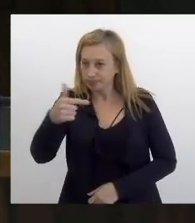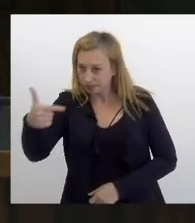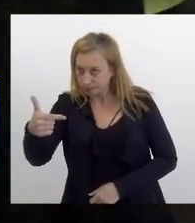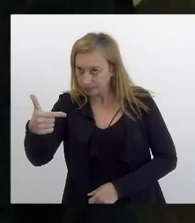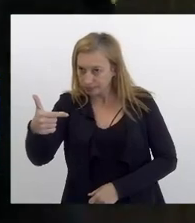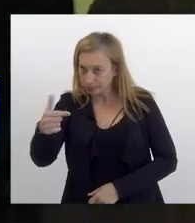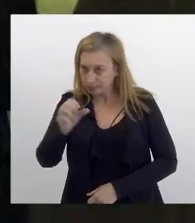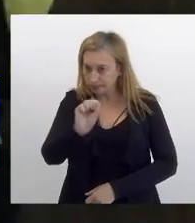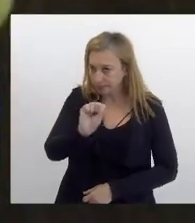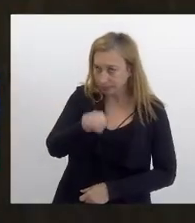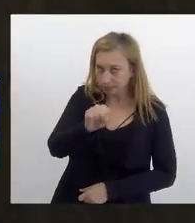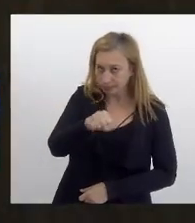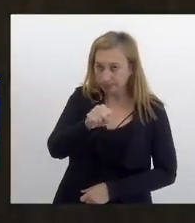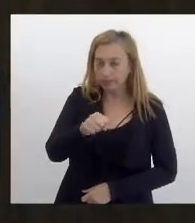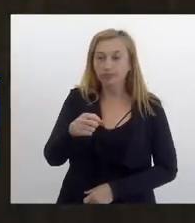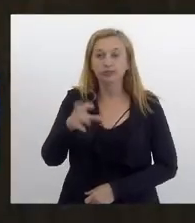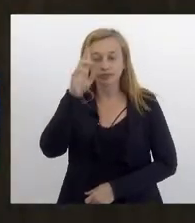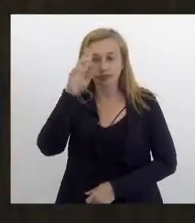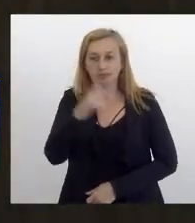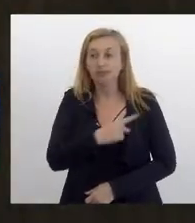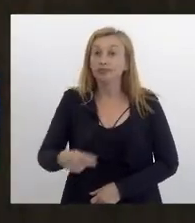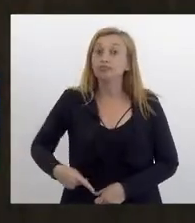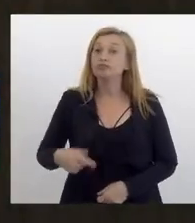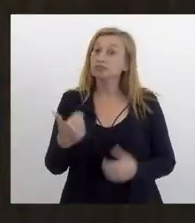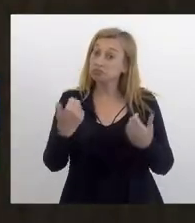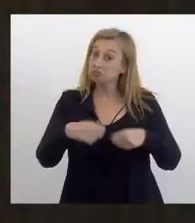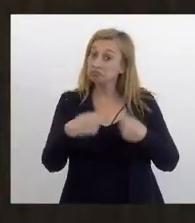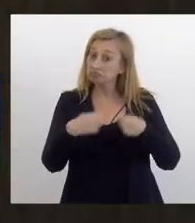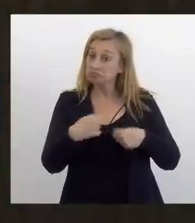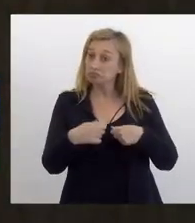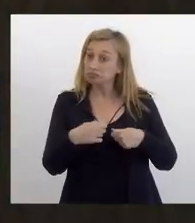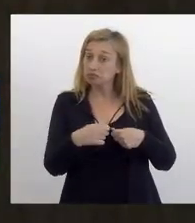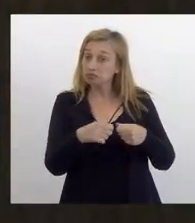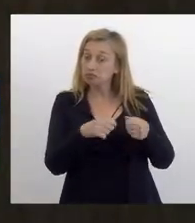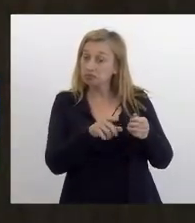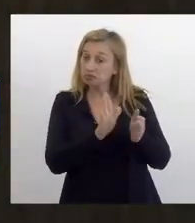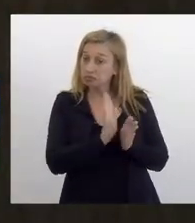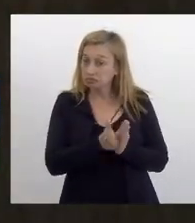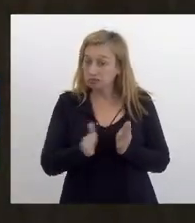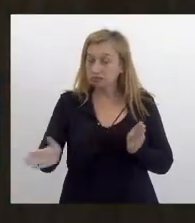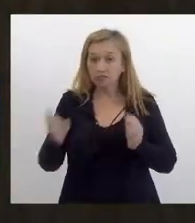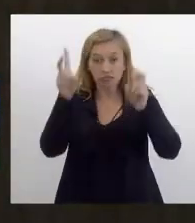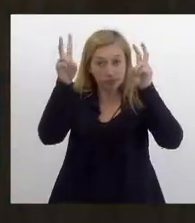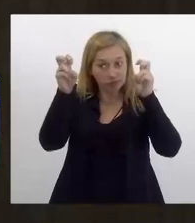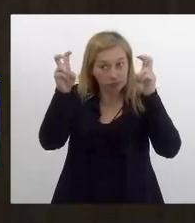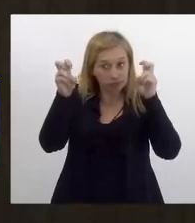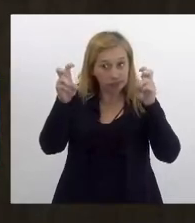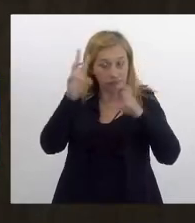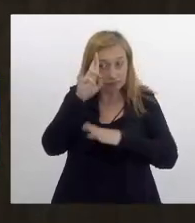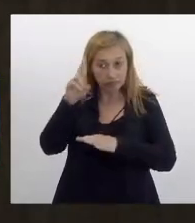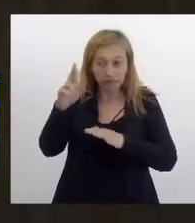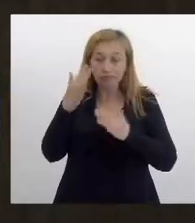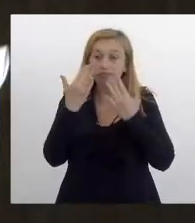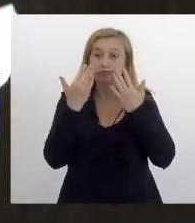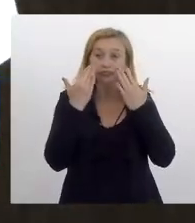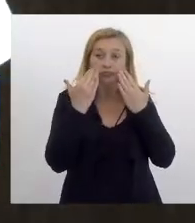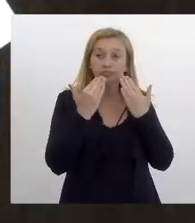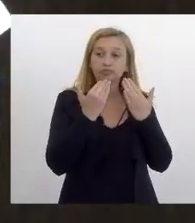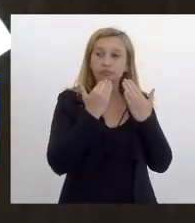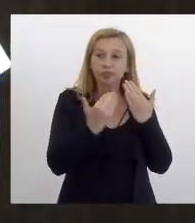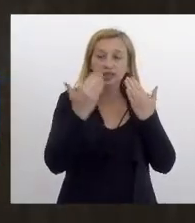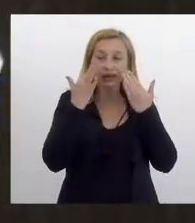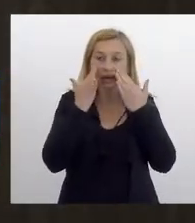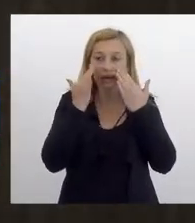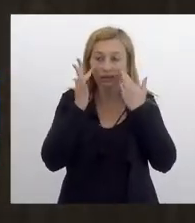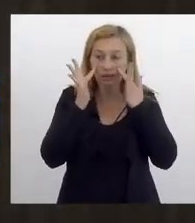Isso. Senhor presidente, eu preciso fazer aqui uma questão de ordem sobre esse assunto, que é pedir atenção dos